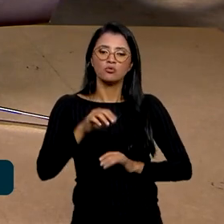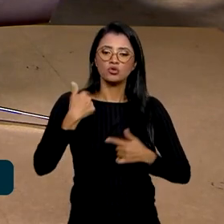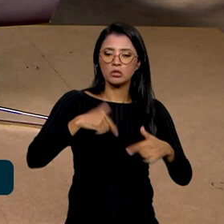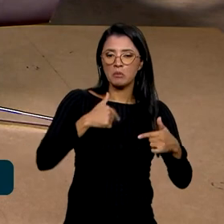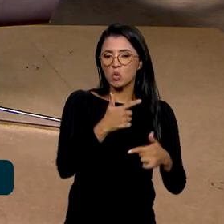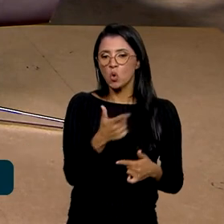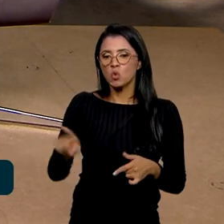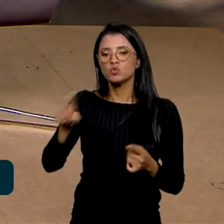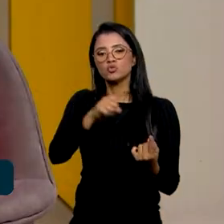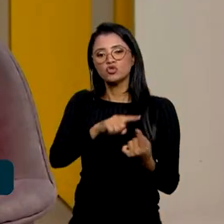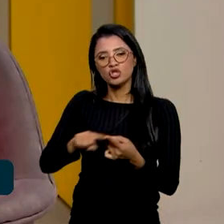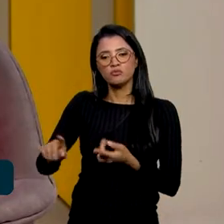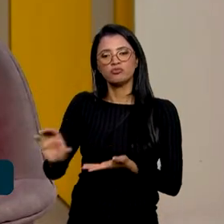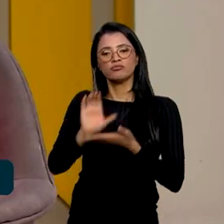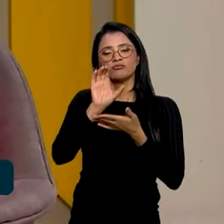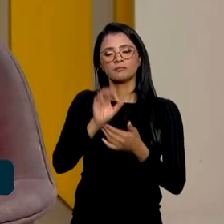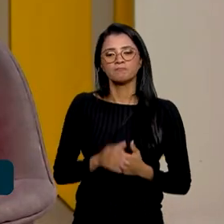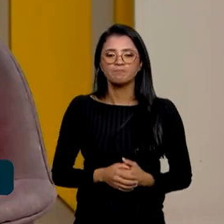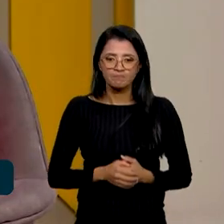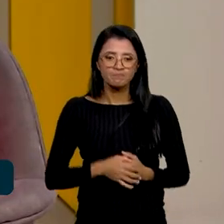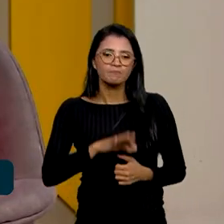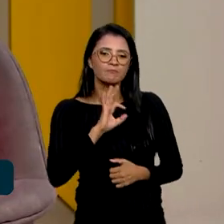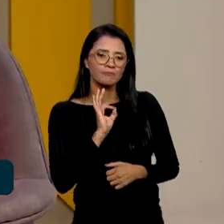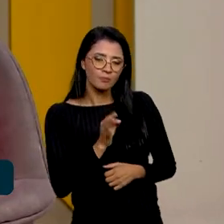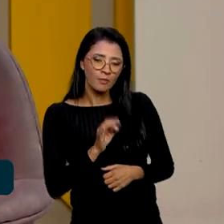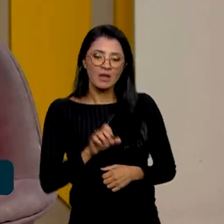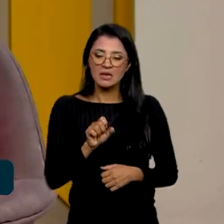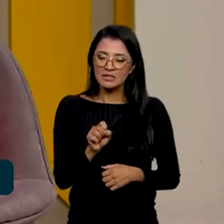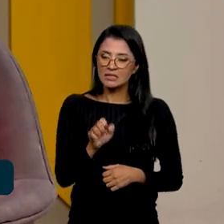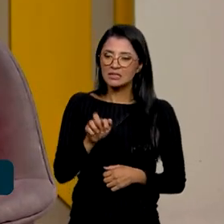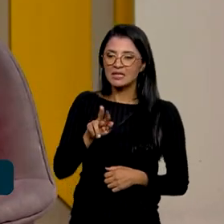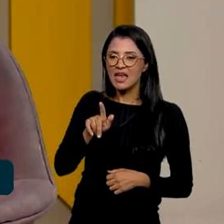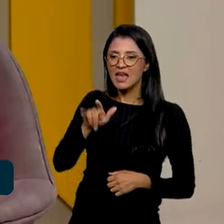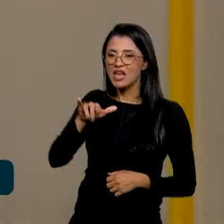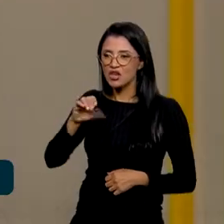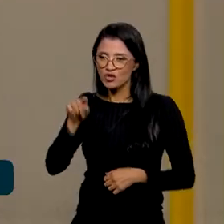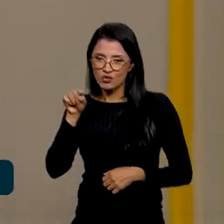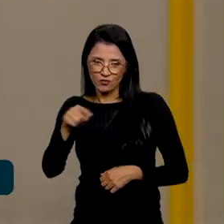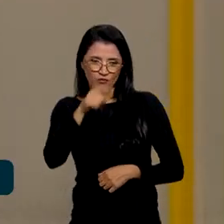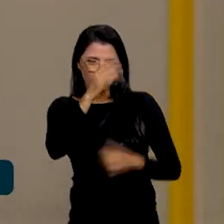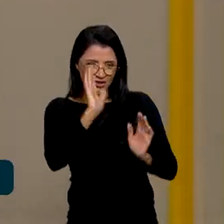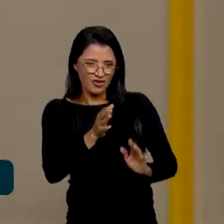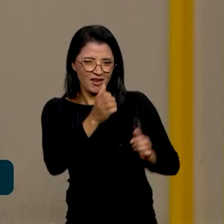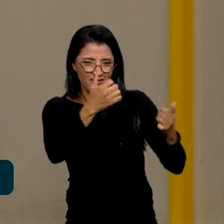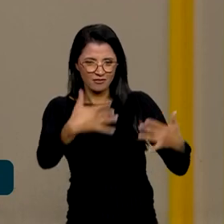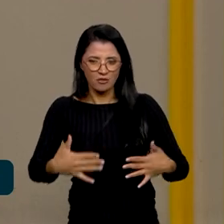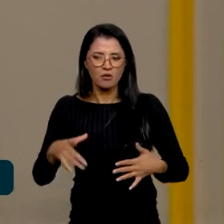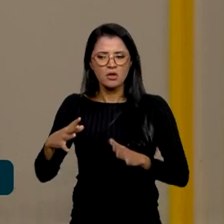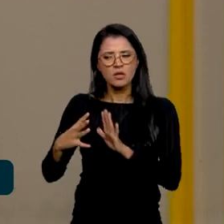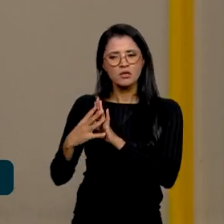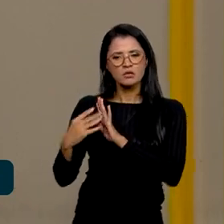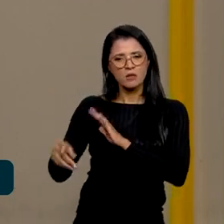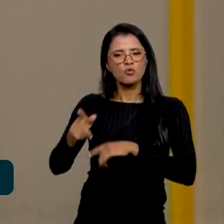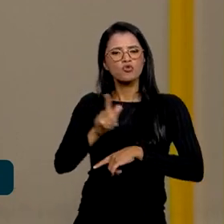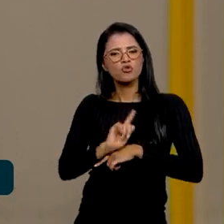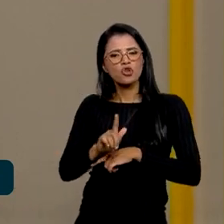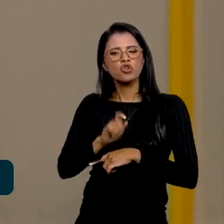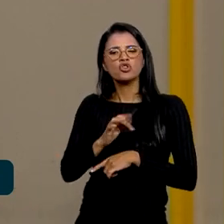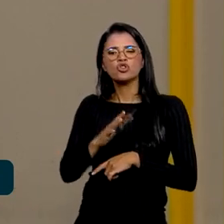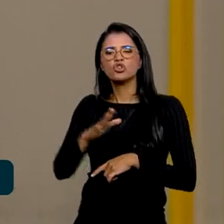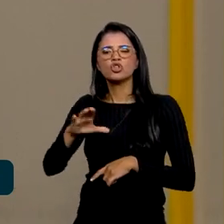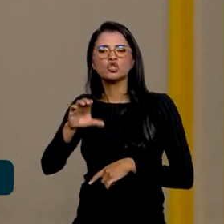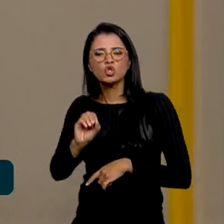fomento. Certo, secretária. O Sérgio Mamberti, como você comentou, também era um exemplo de gestor público.